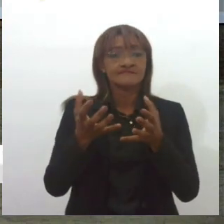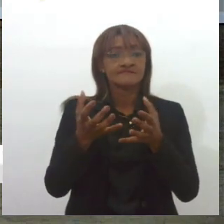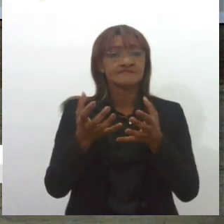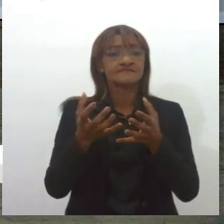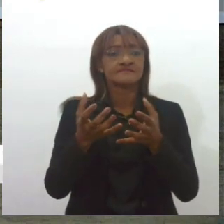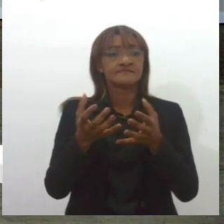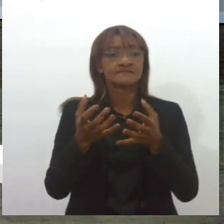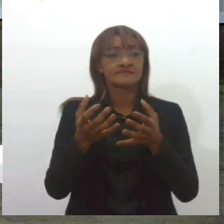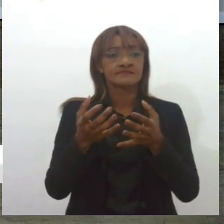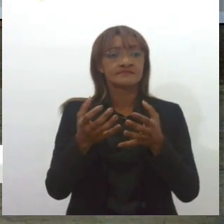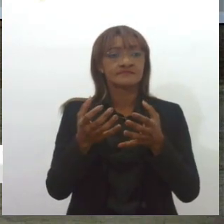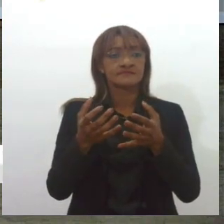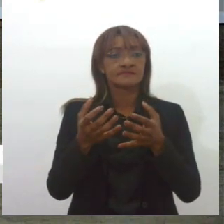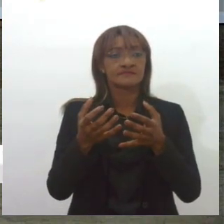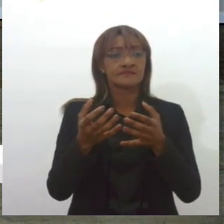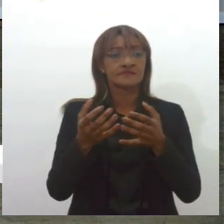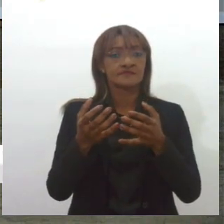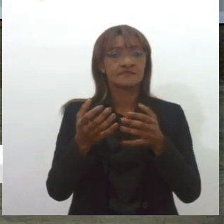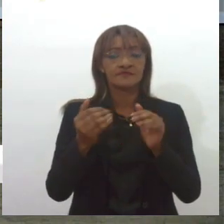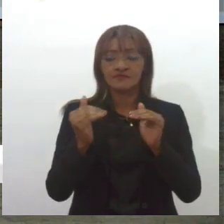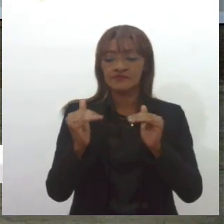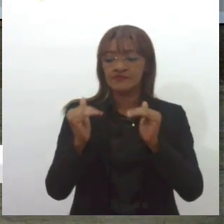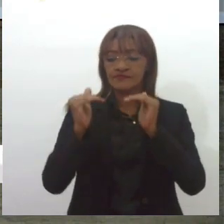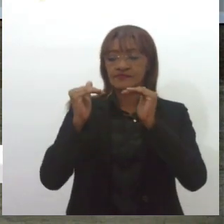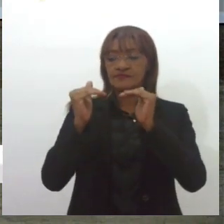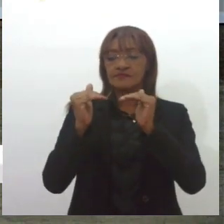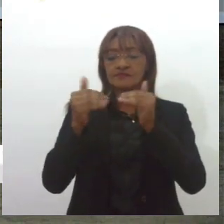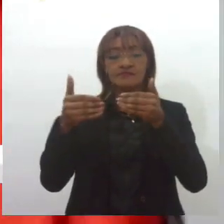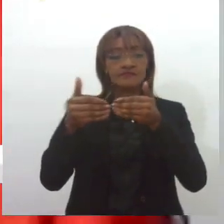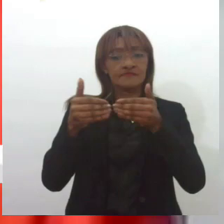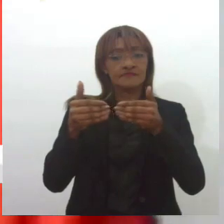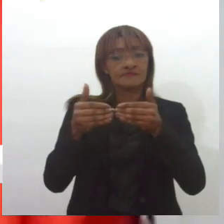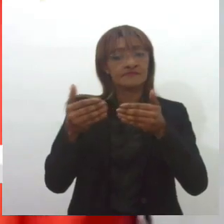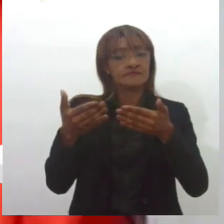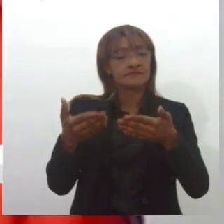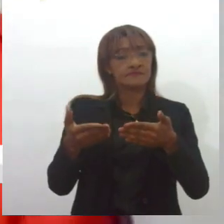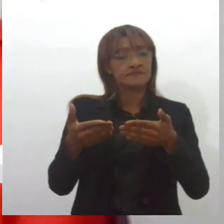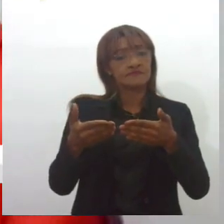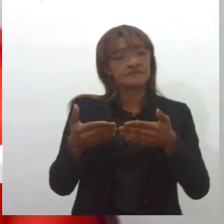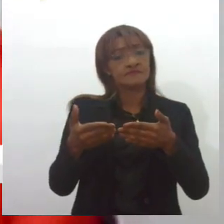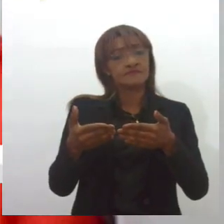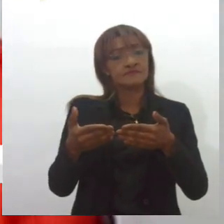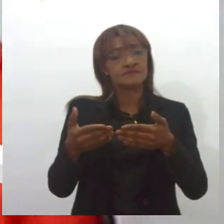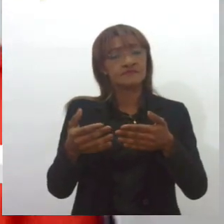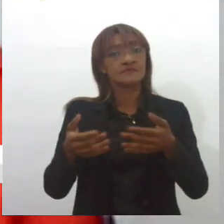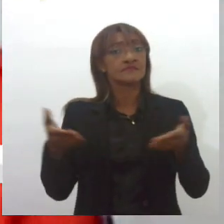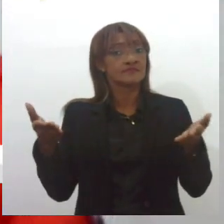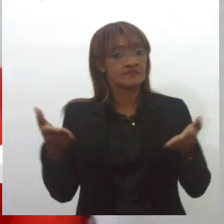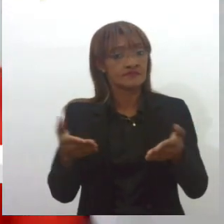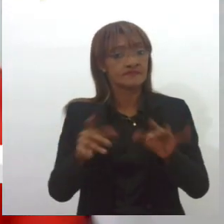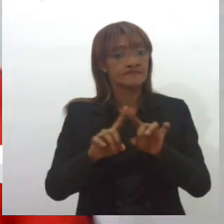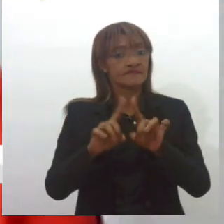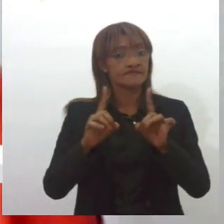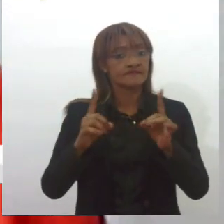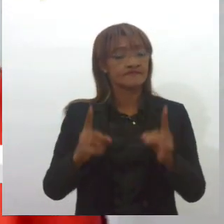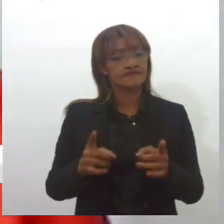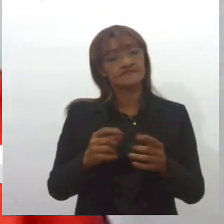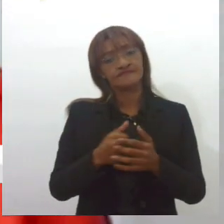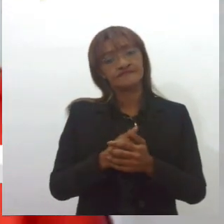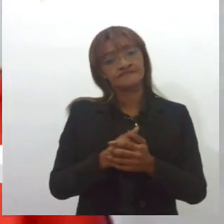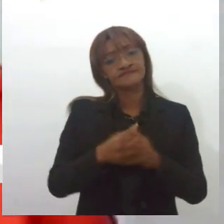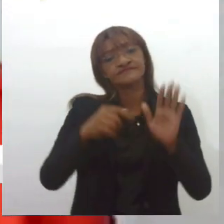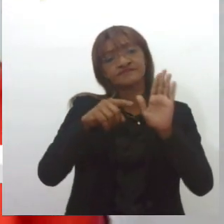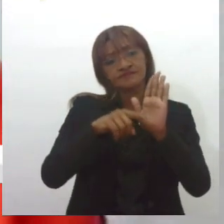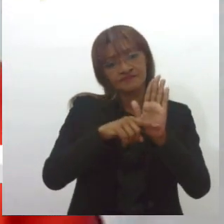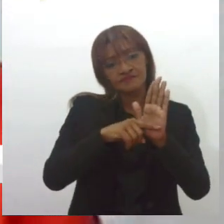Jeane? É, ele busca esse equilíbrio, como a Manoela falou, é um avanço, mas a parte negativa é